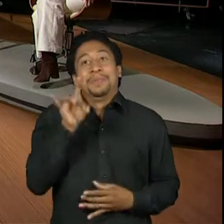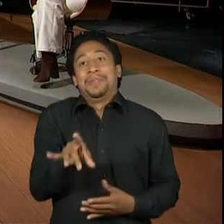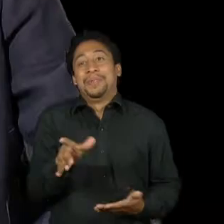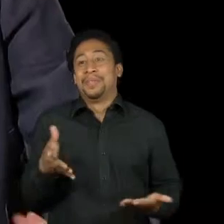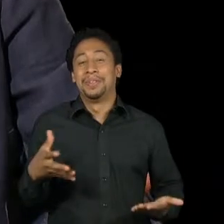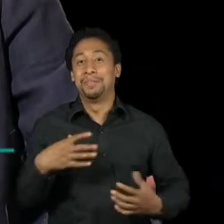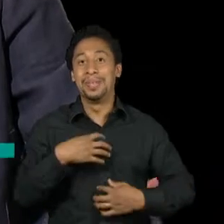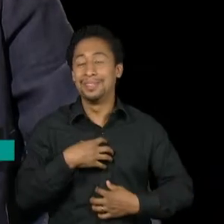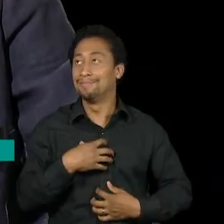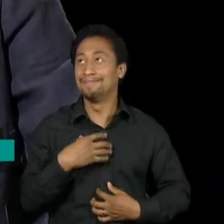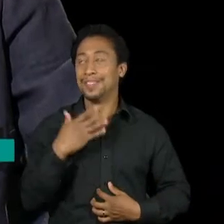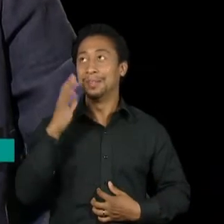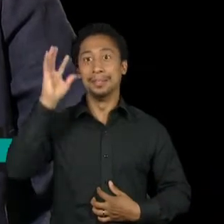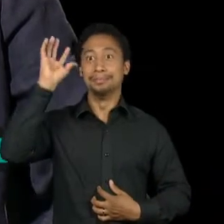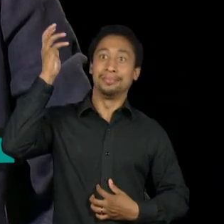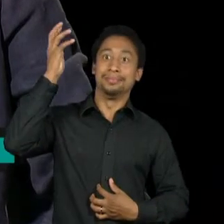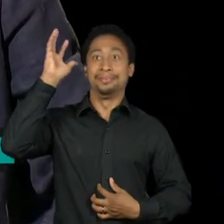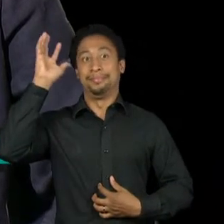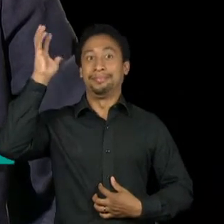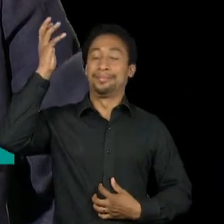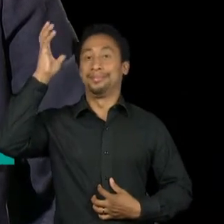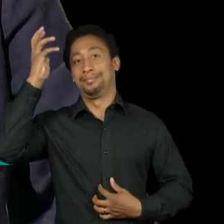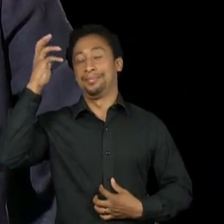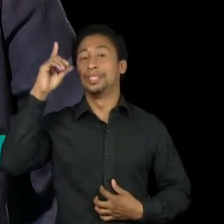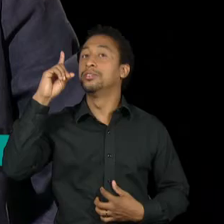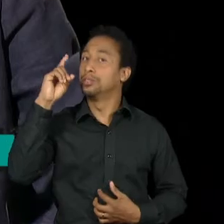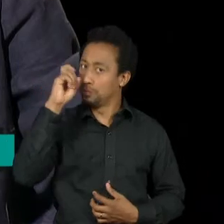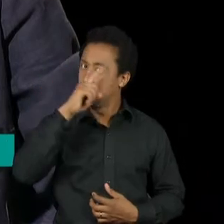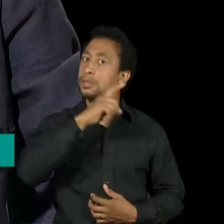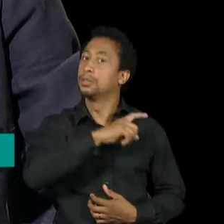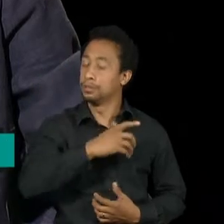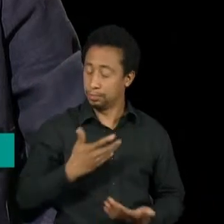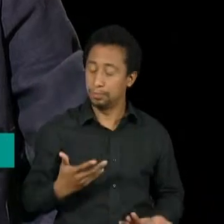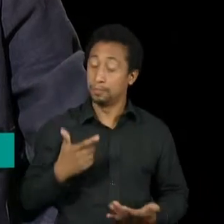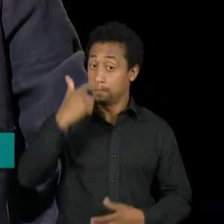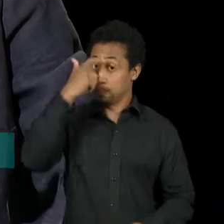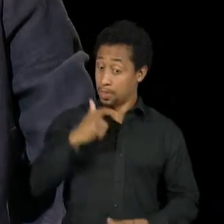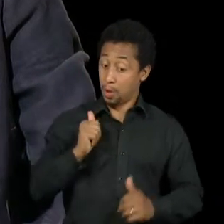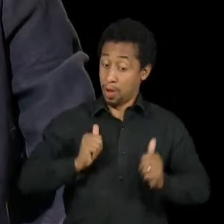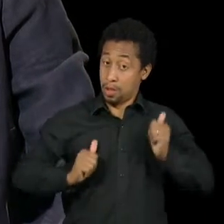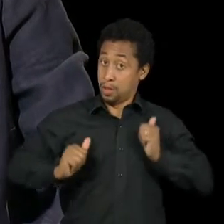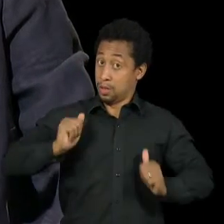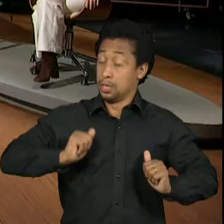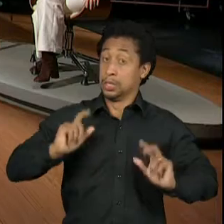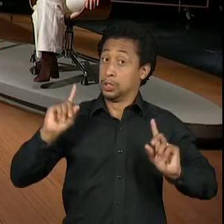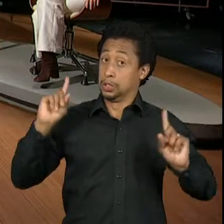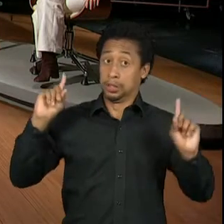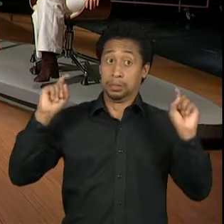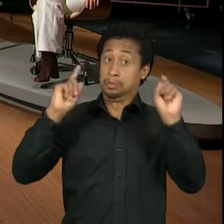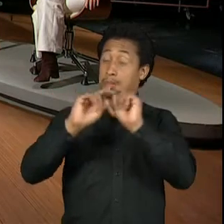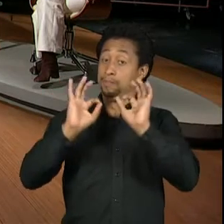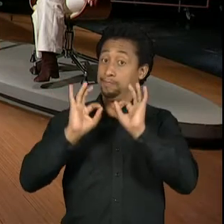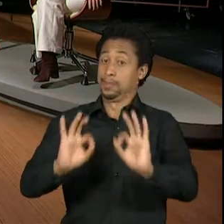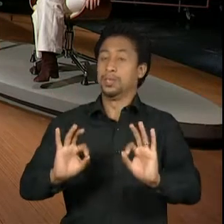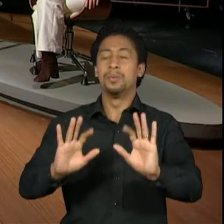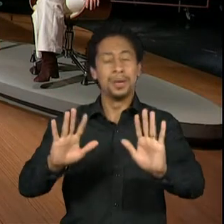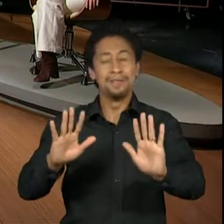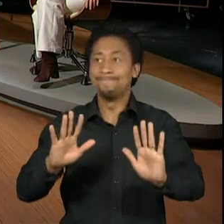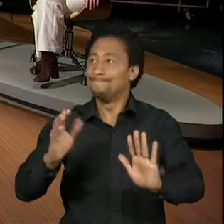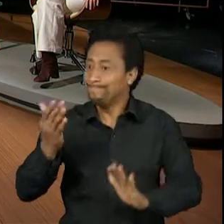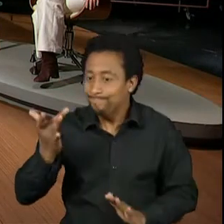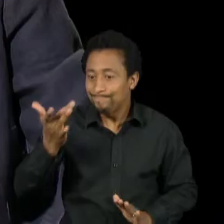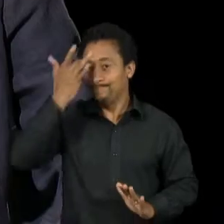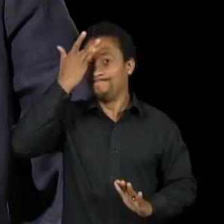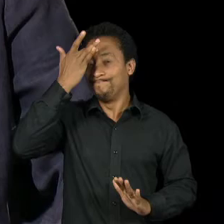Assim, difícil para nós enquanto artistas. Enquanto atores. Mas foi alguma coisa que, olha, inesquecível.